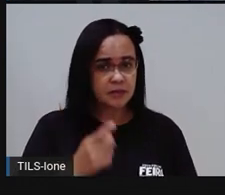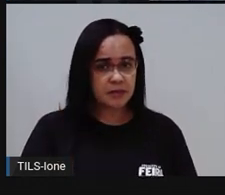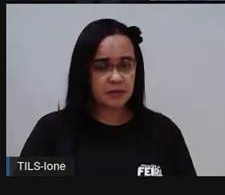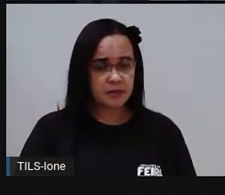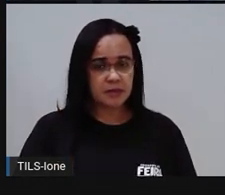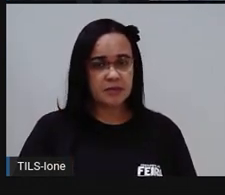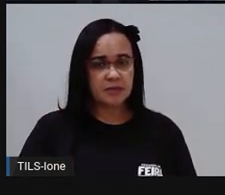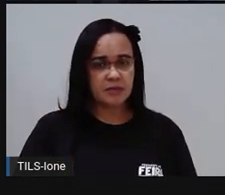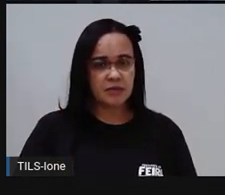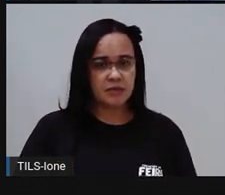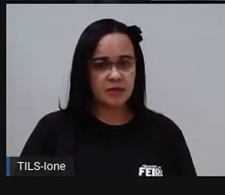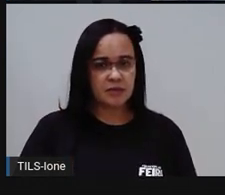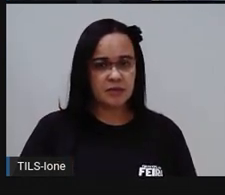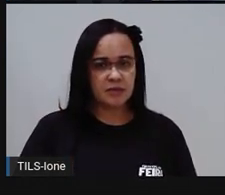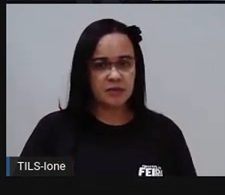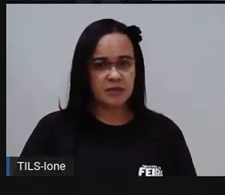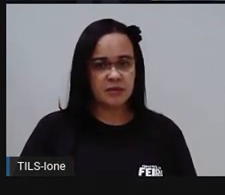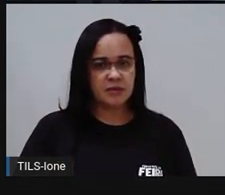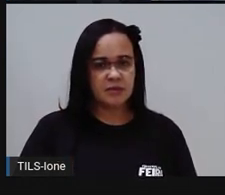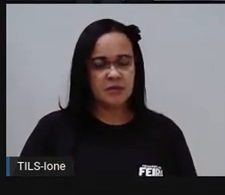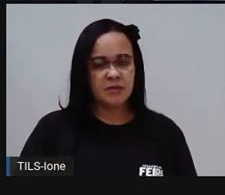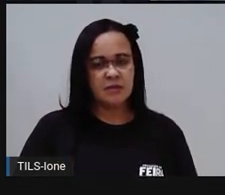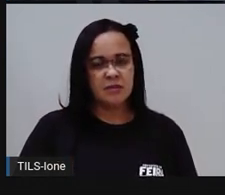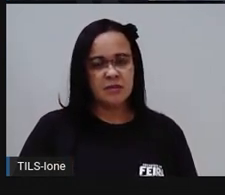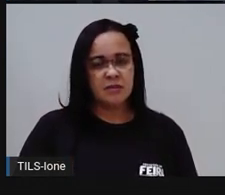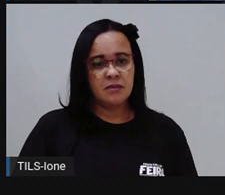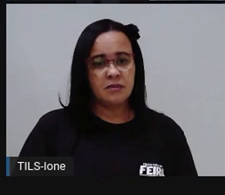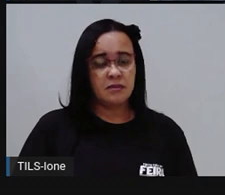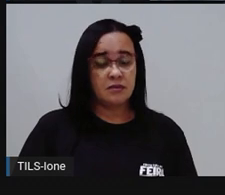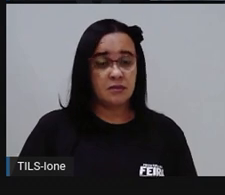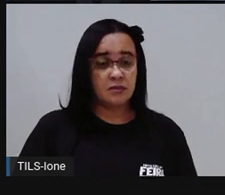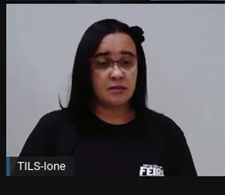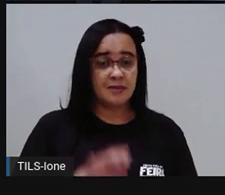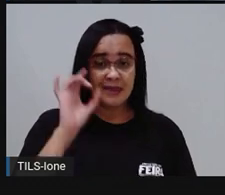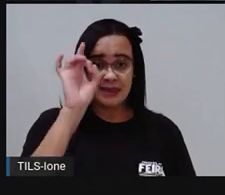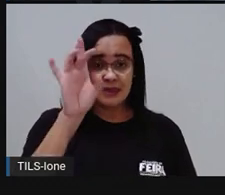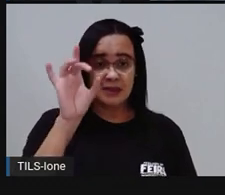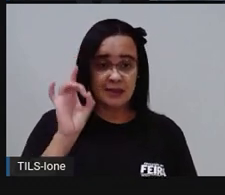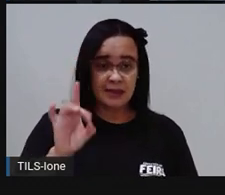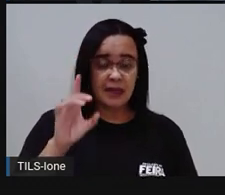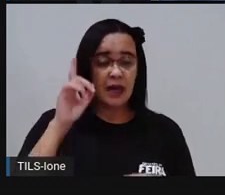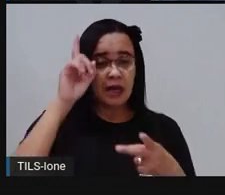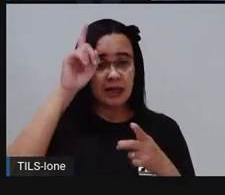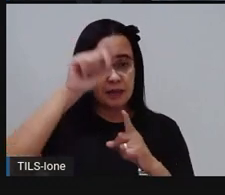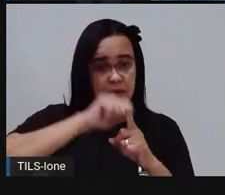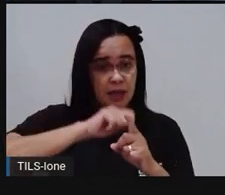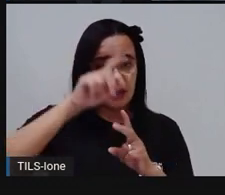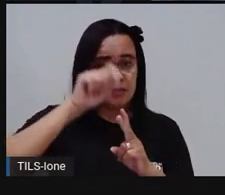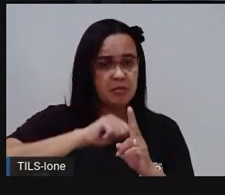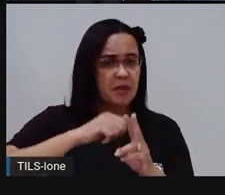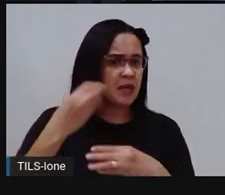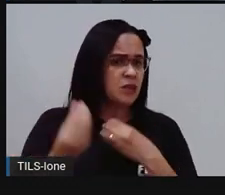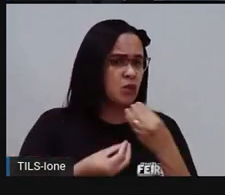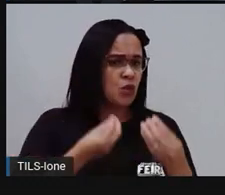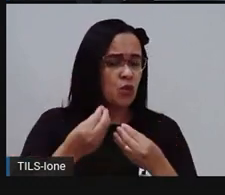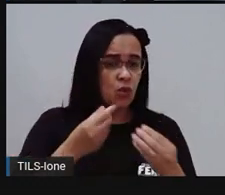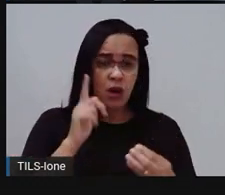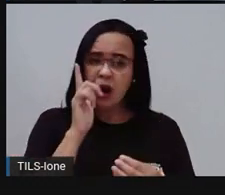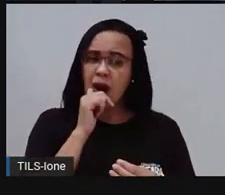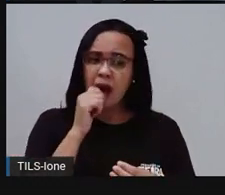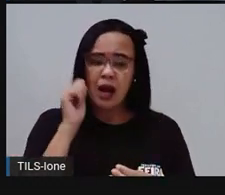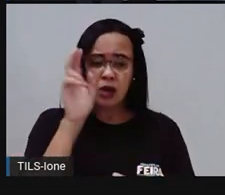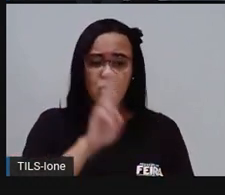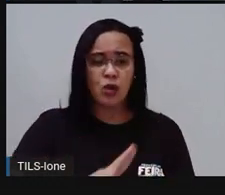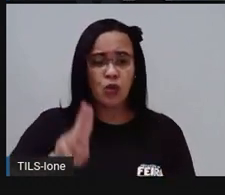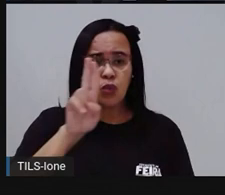Eu quero saber de vocês quanto foi que eles consumiram em cada mês, né? Então aqui, ó, a gente diz que foi o mês de maio. Quanto